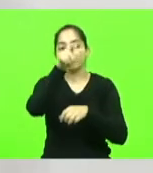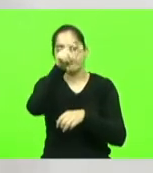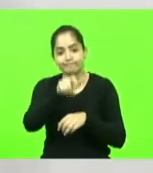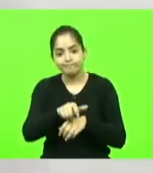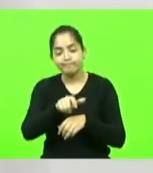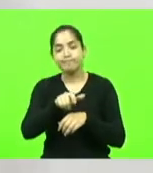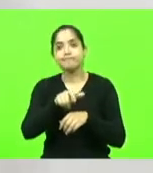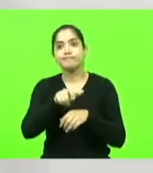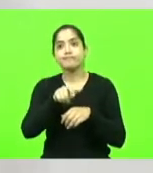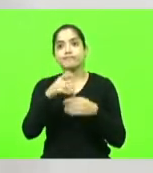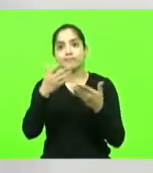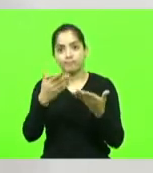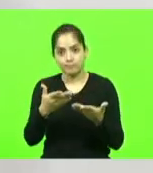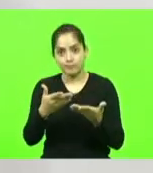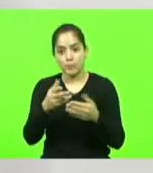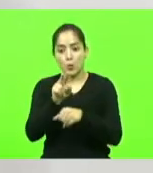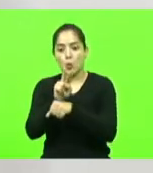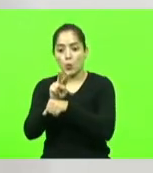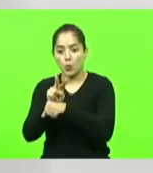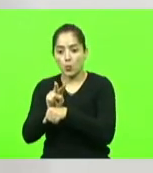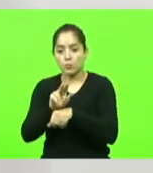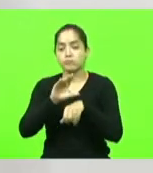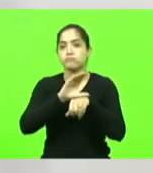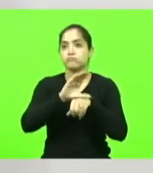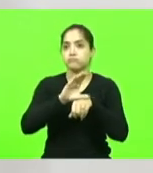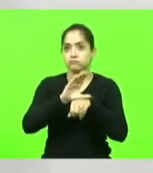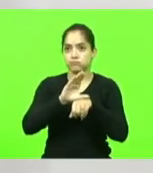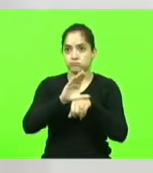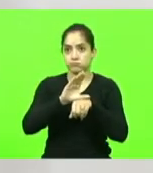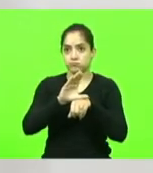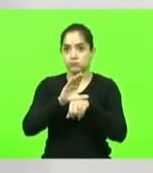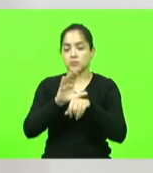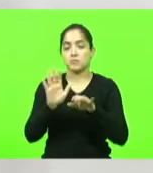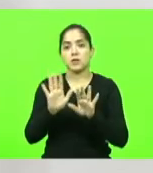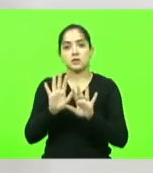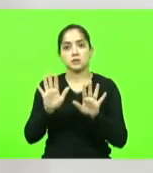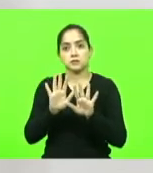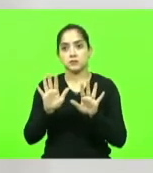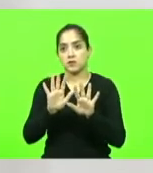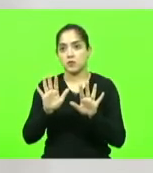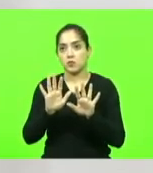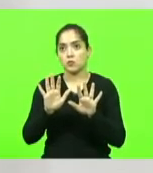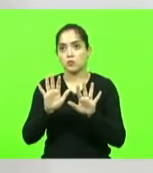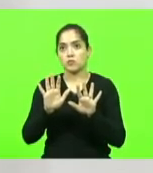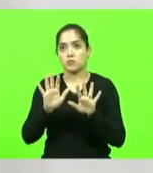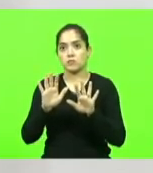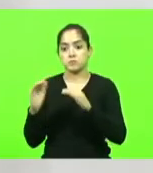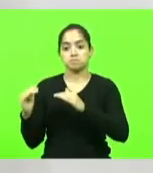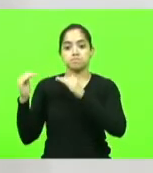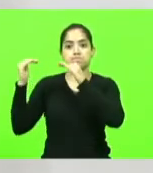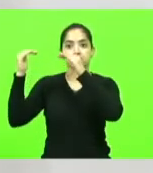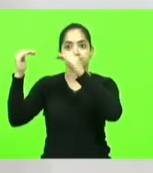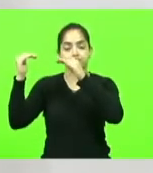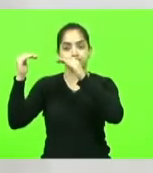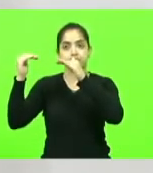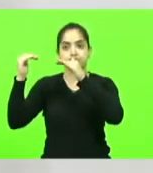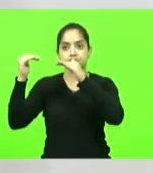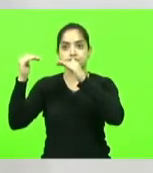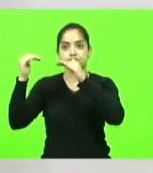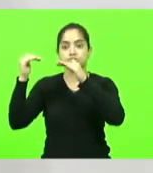ser o guardião da constituição mas não se acham donos de uma nação